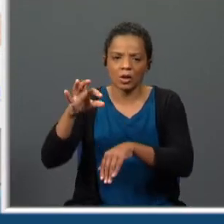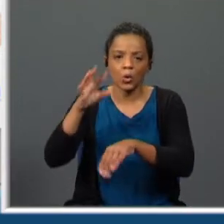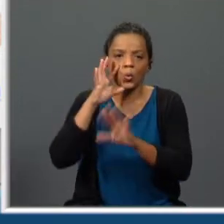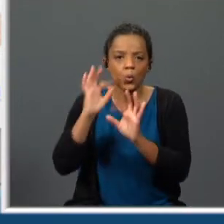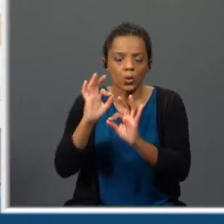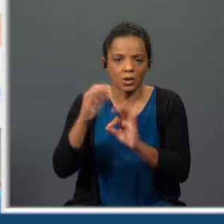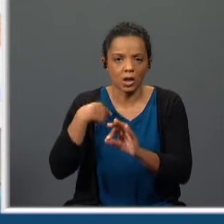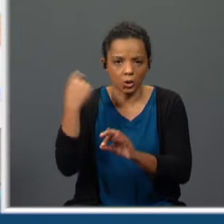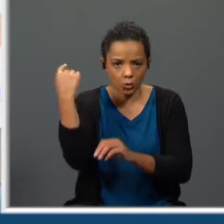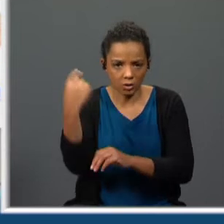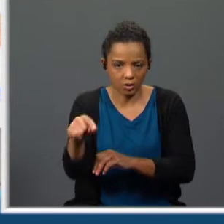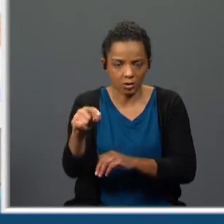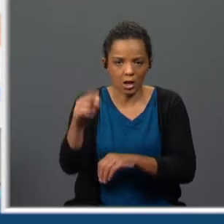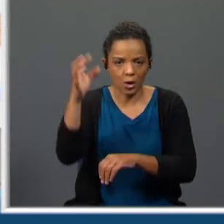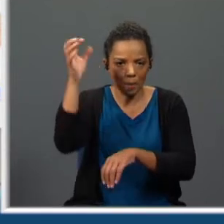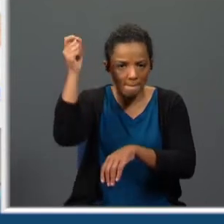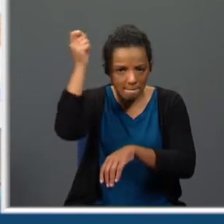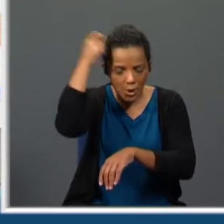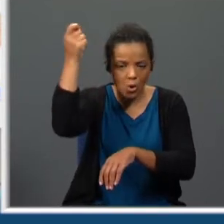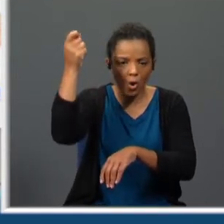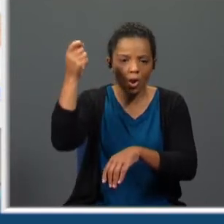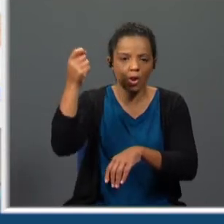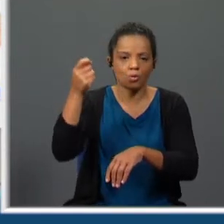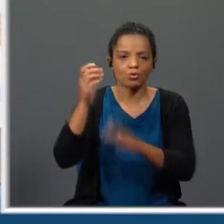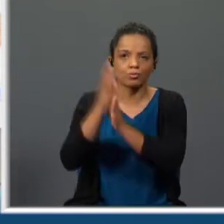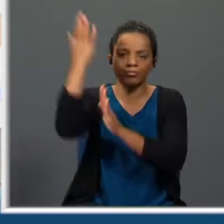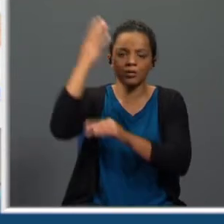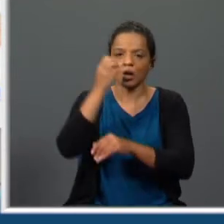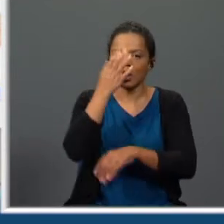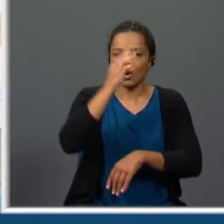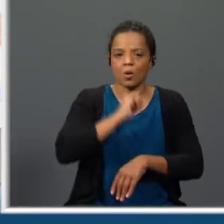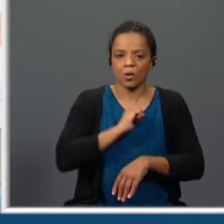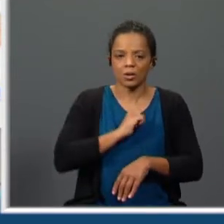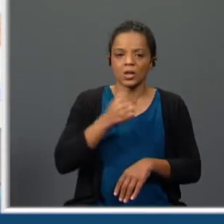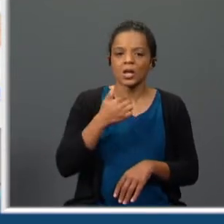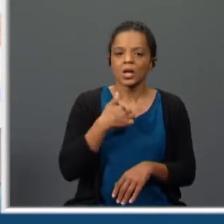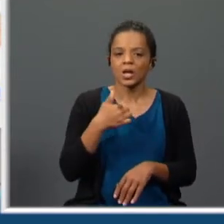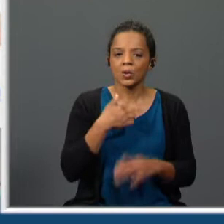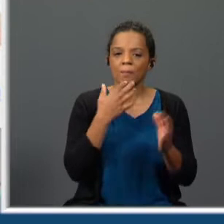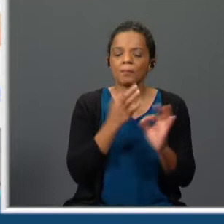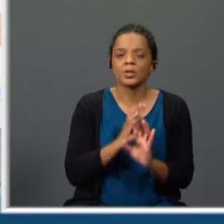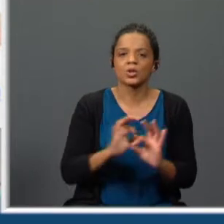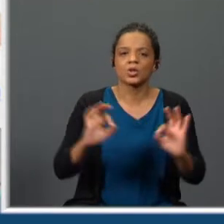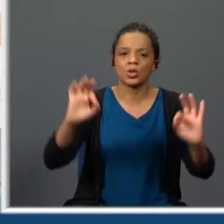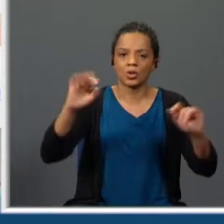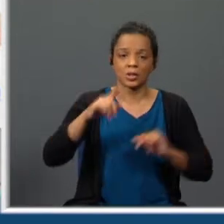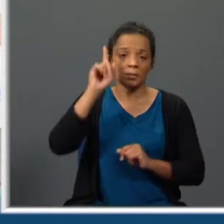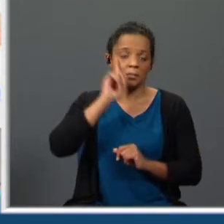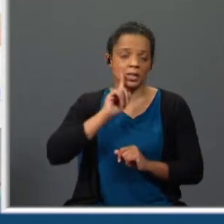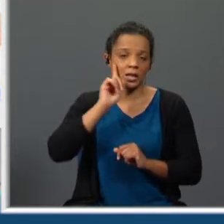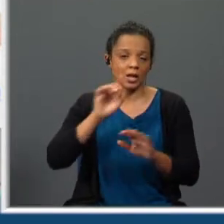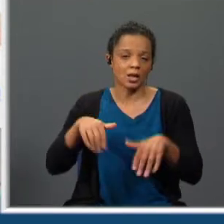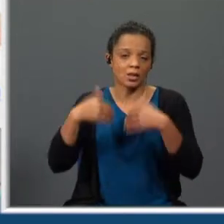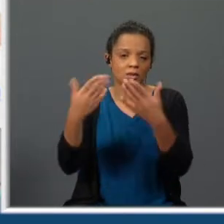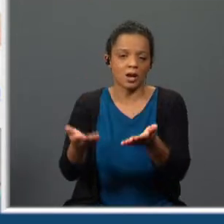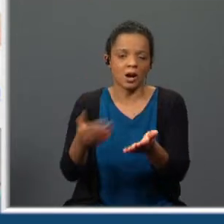piolhos anjo de Deus minha rosa eu sou aquela preciosa que dava as moças a